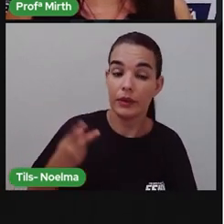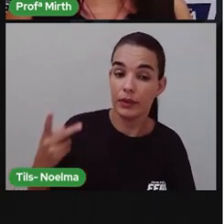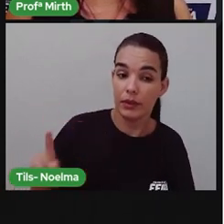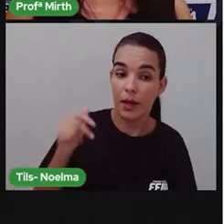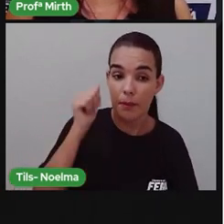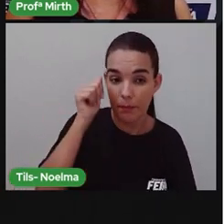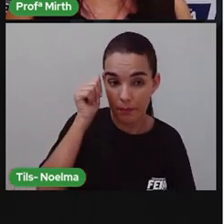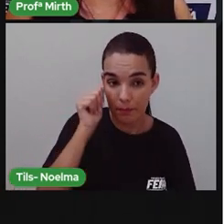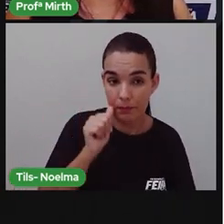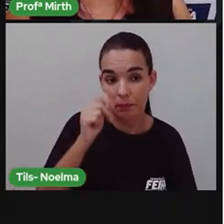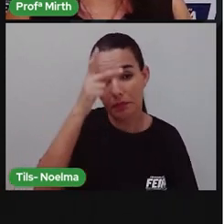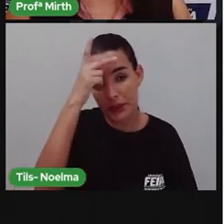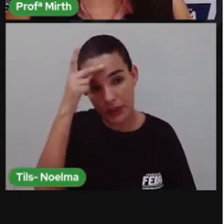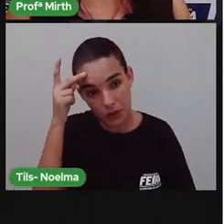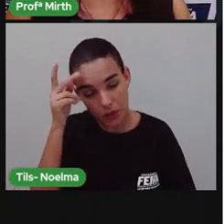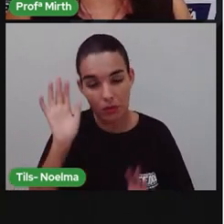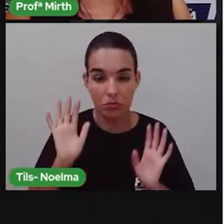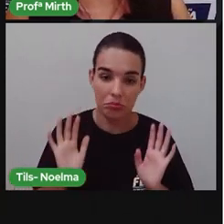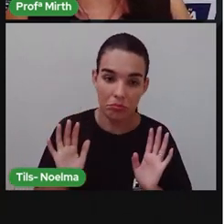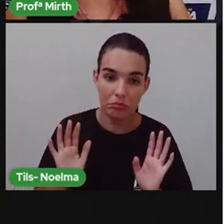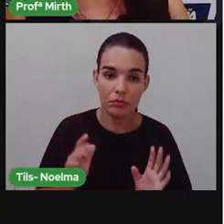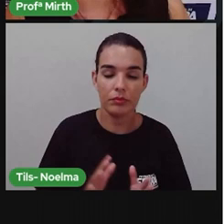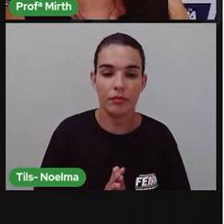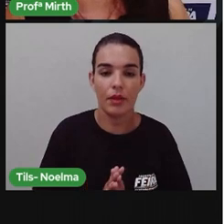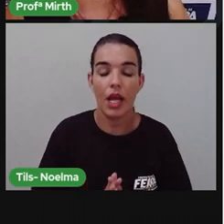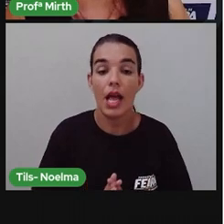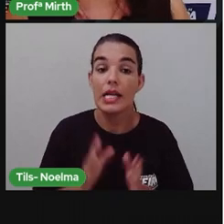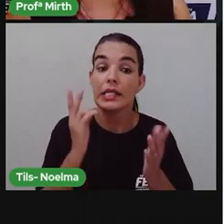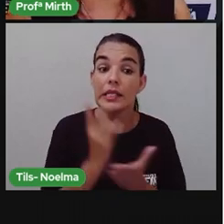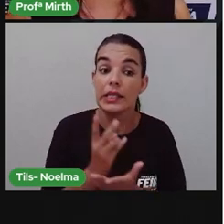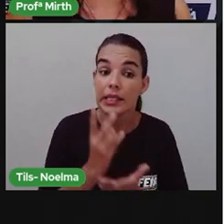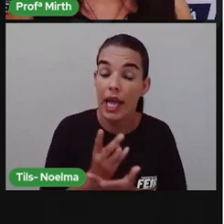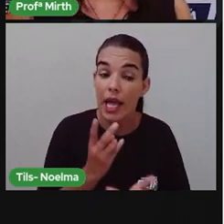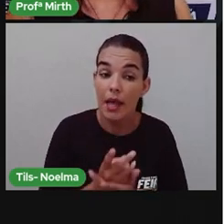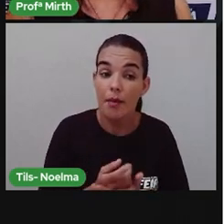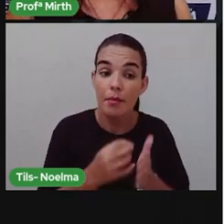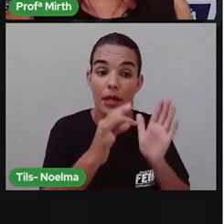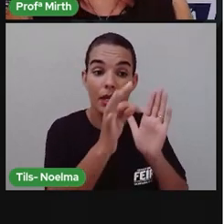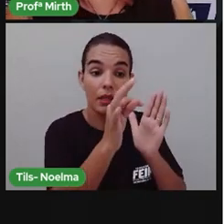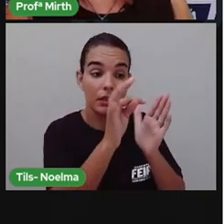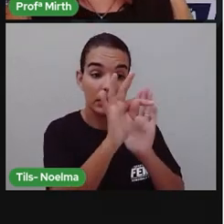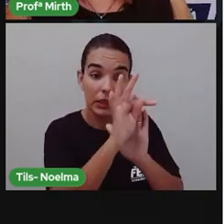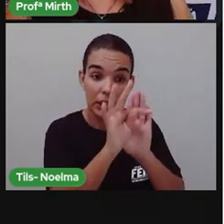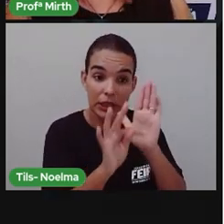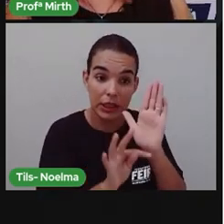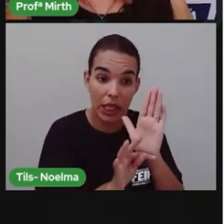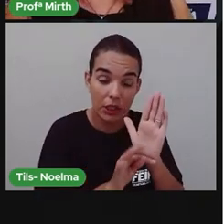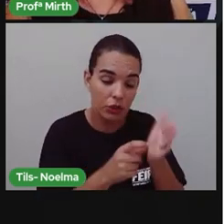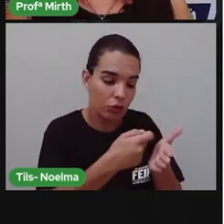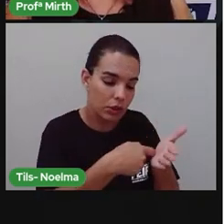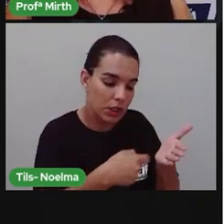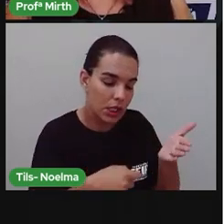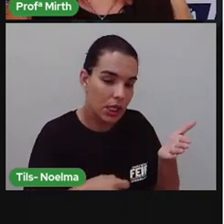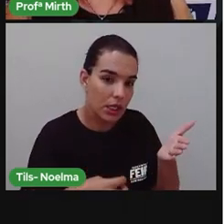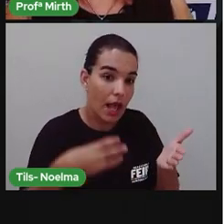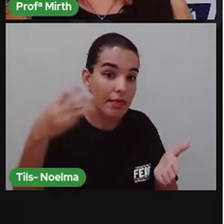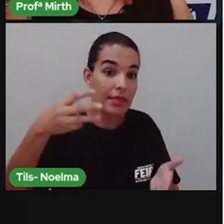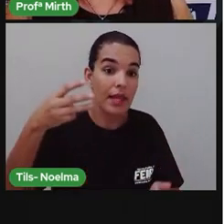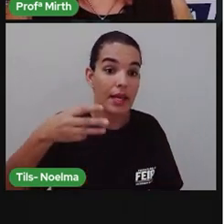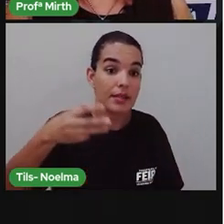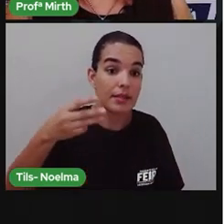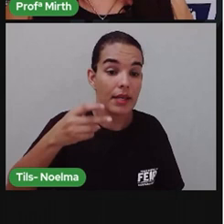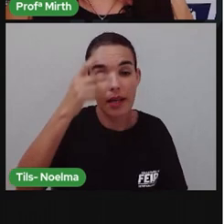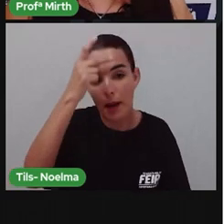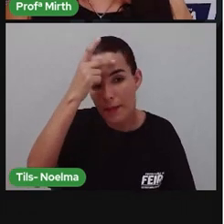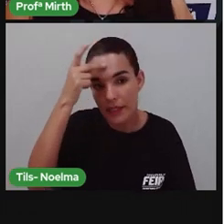narrado é narrado em terceira pessoa, nesse caso a gente não se coloca dentro da história, quando a gente fala em